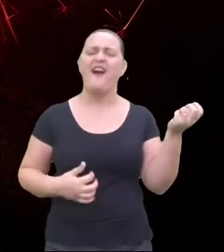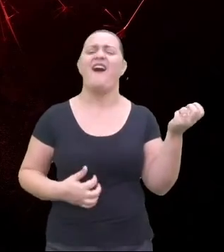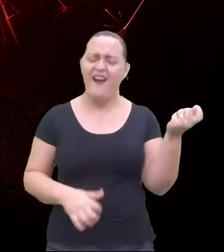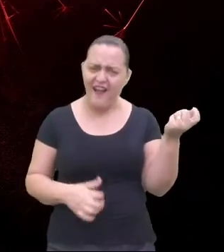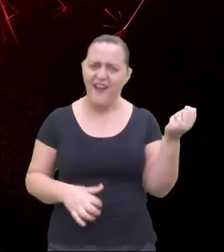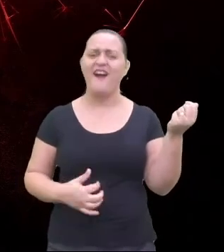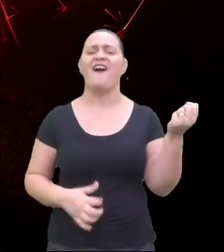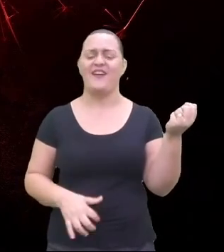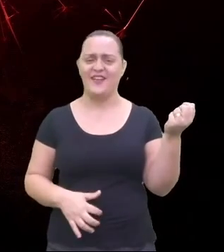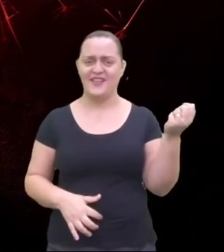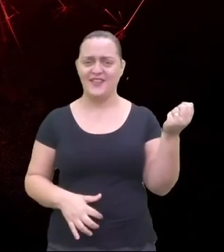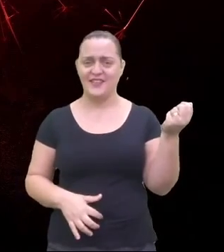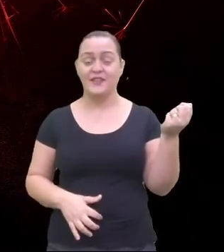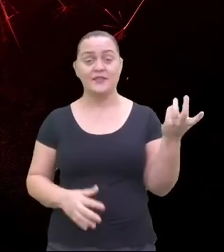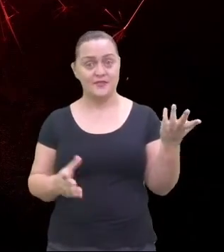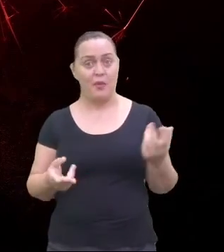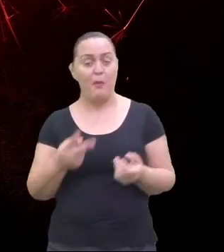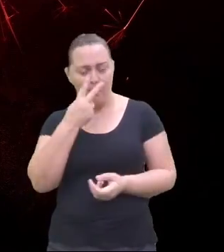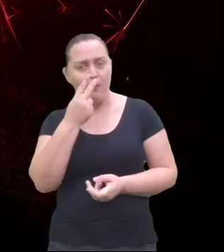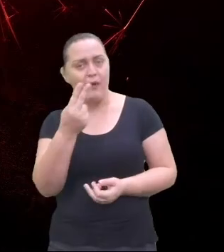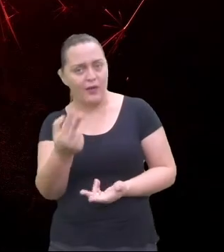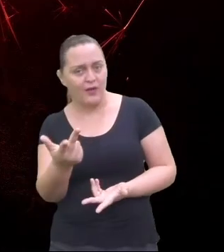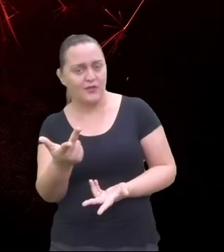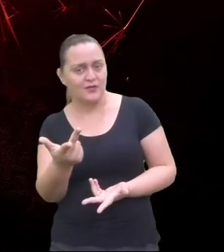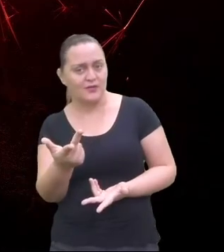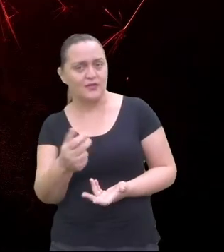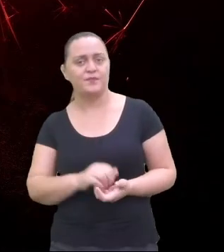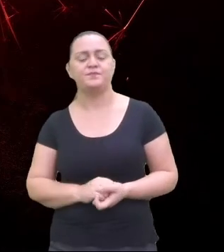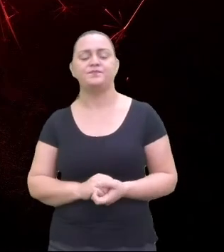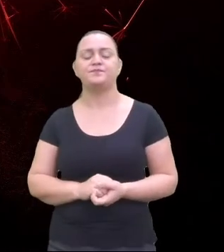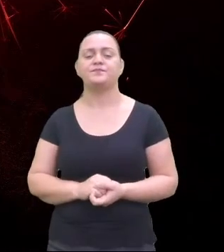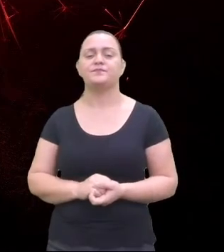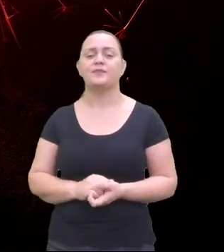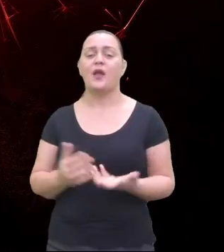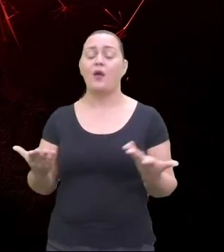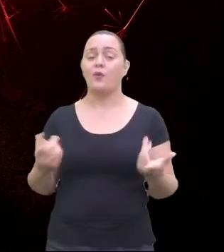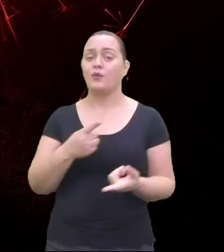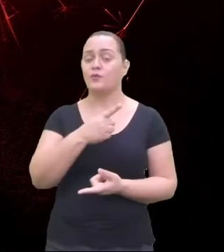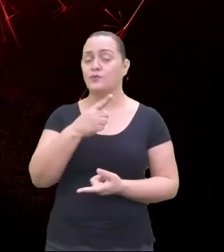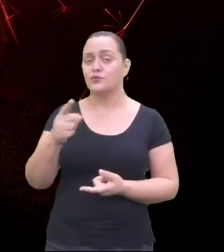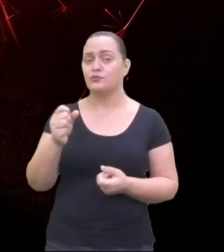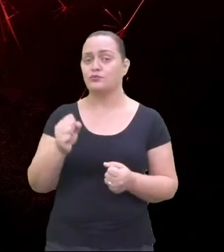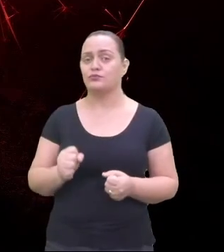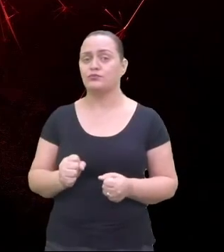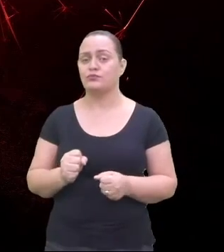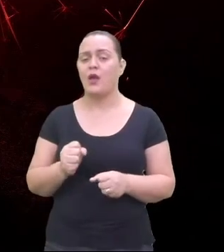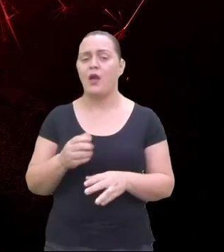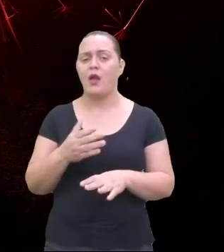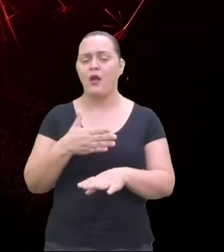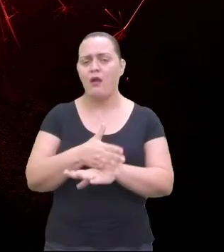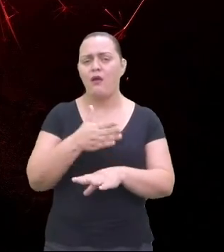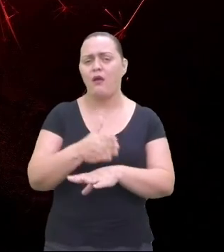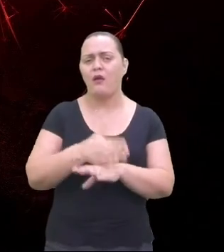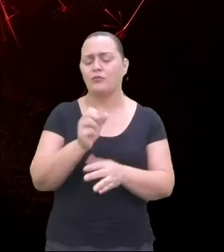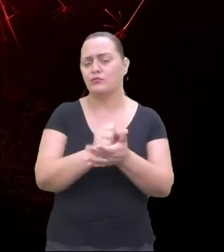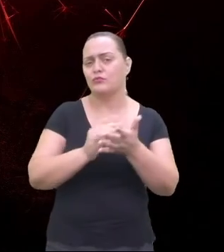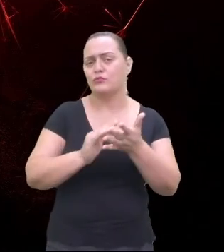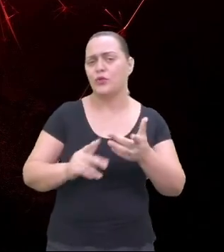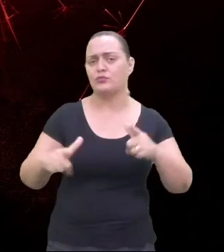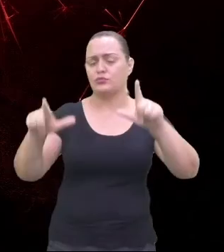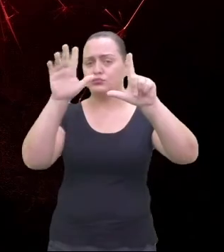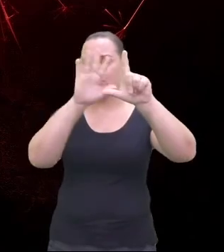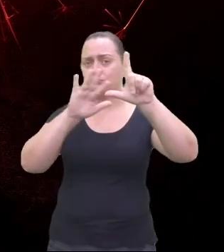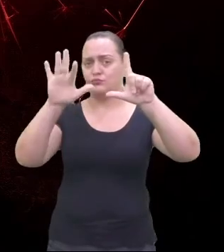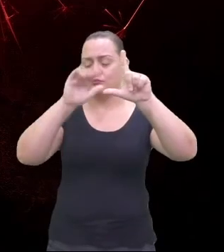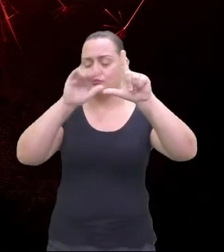música, som. Eu quero falar para vocês que para acessar as nossas atividades na plataforma SMEDGV, é só apontar a câmera do